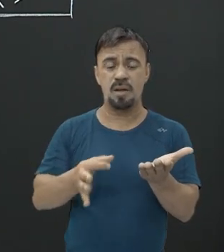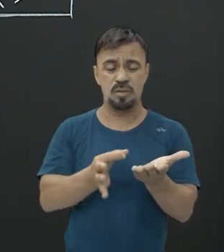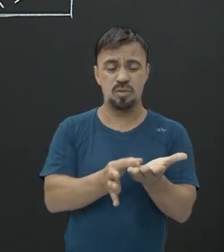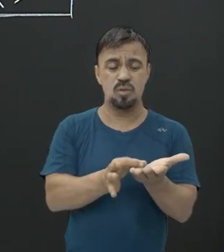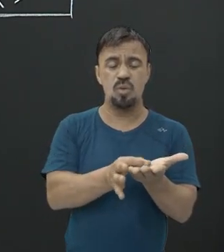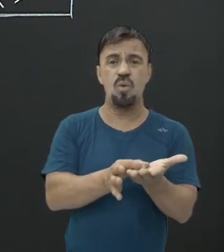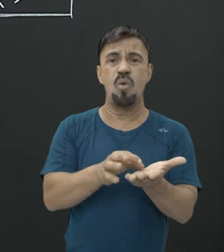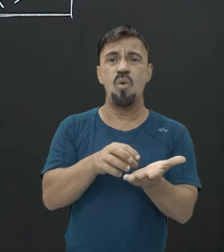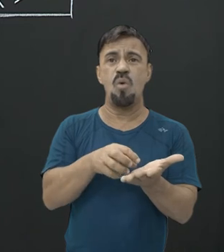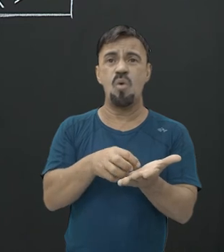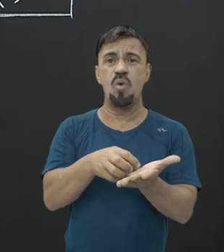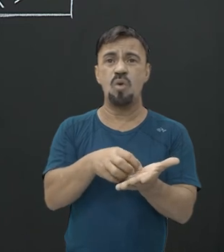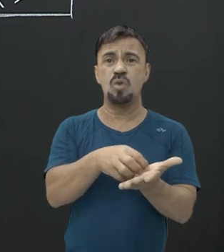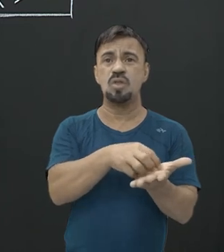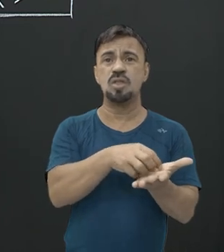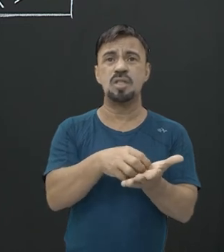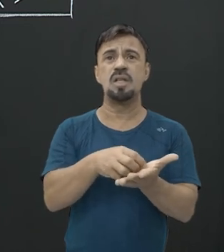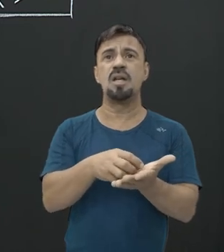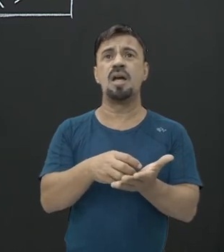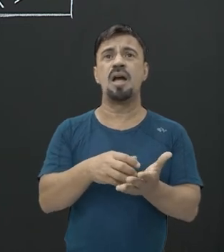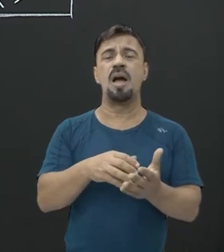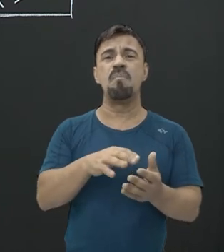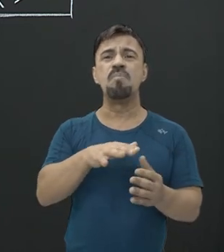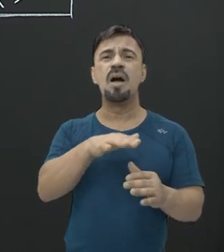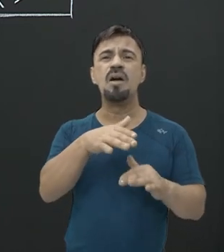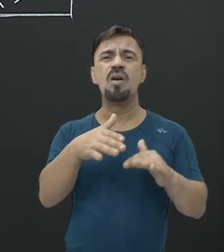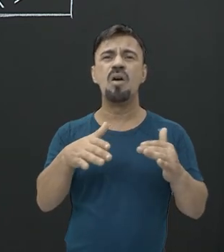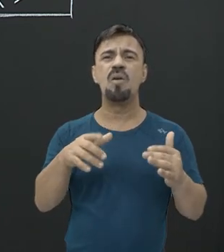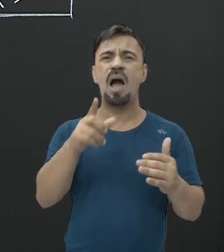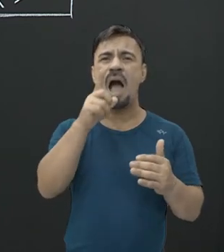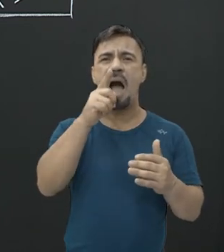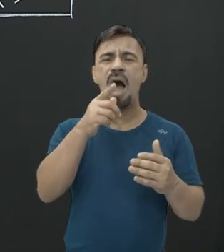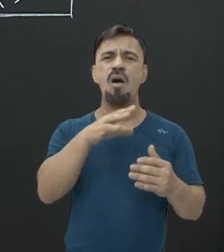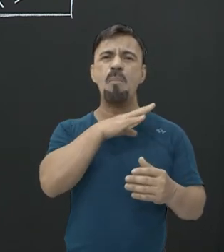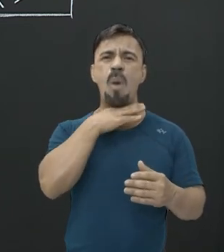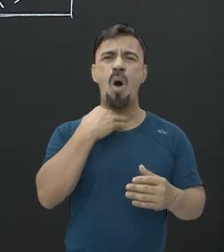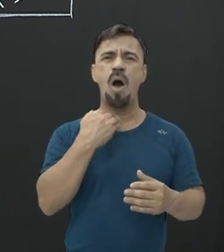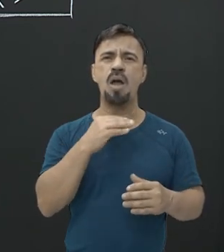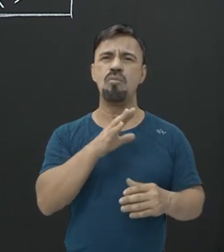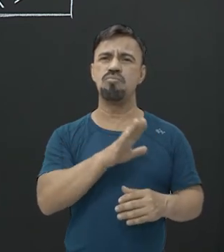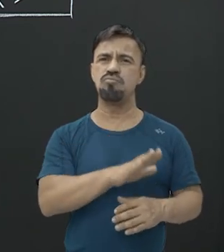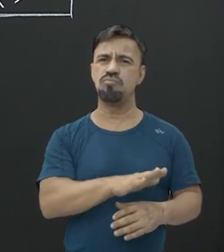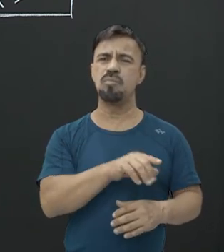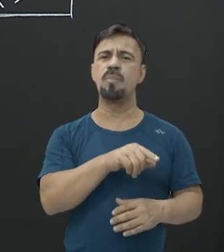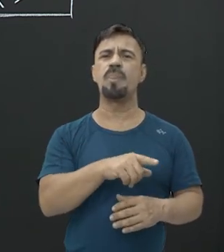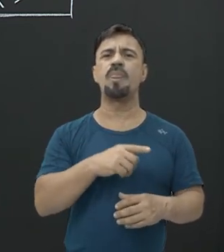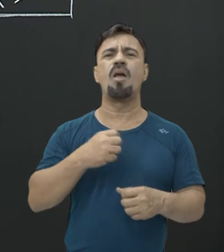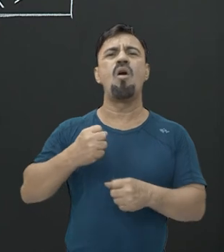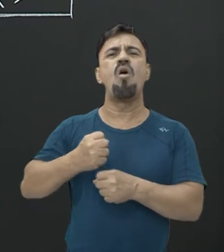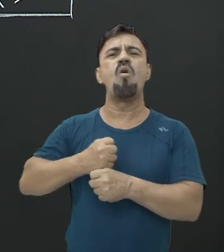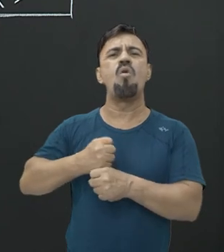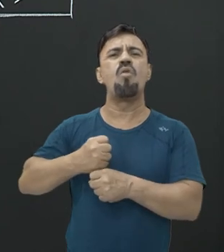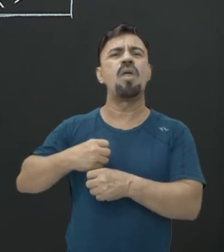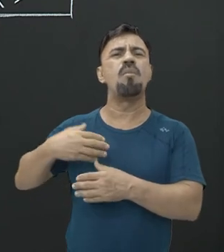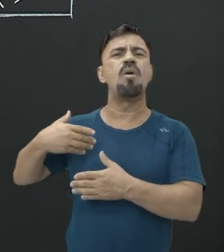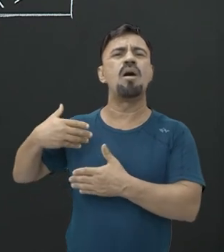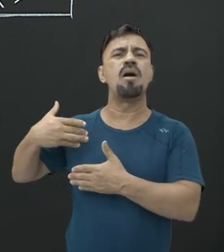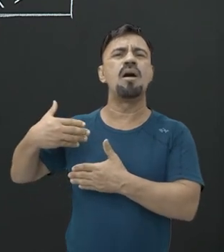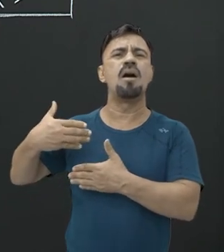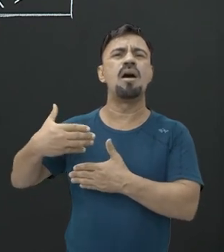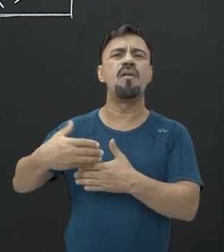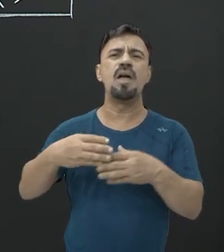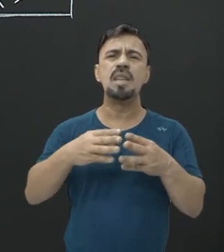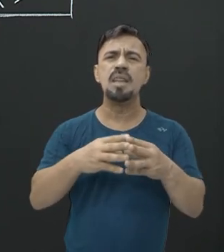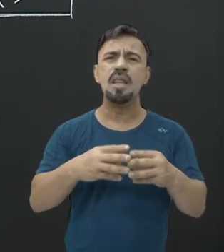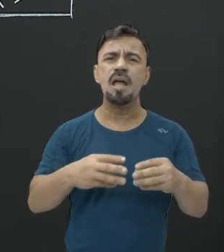indo um pouco úmido ou pastoso. Aquele ser morreu ali. Com o tempo, ele foi se degradando, mas a